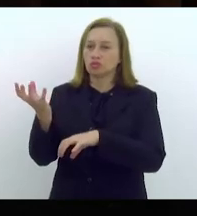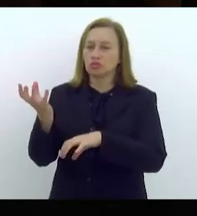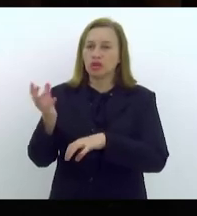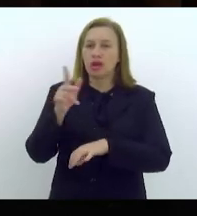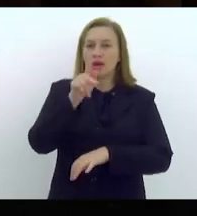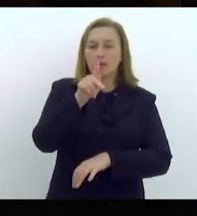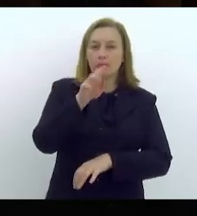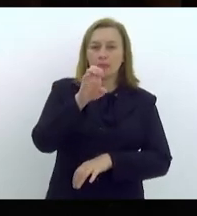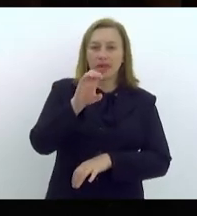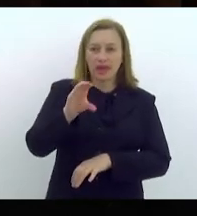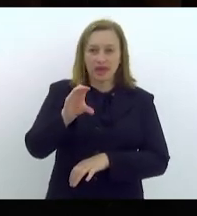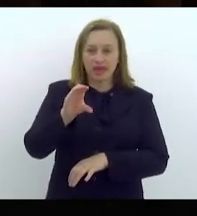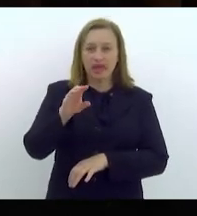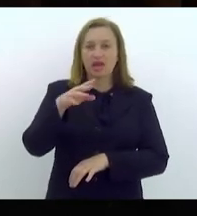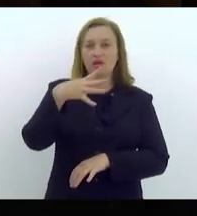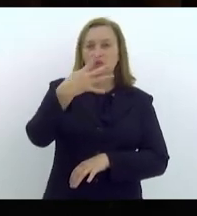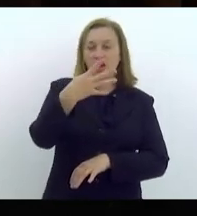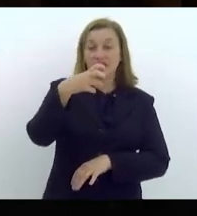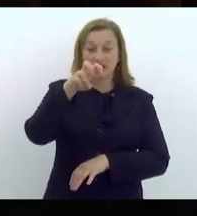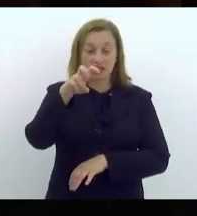45.